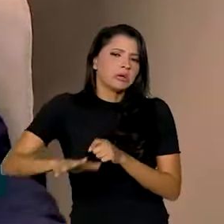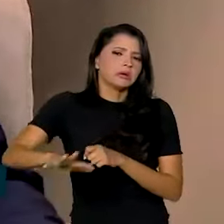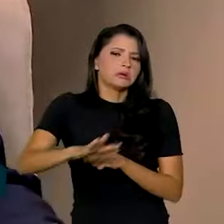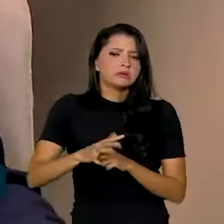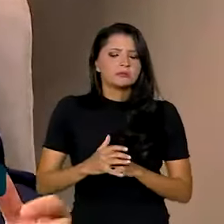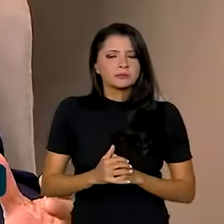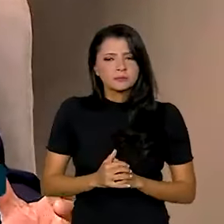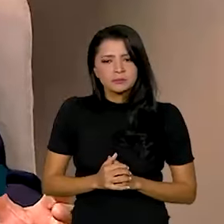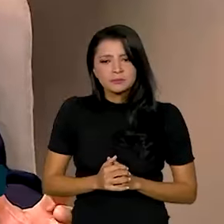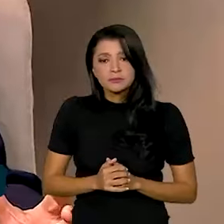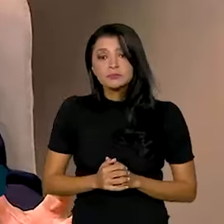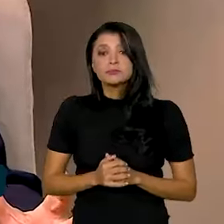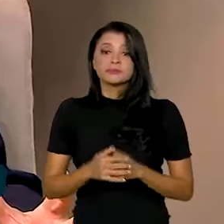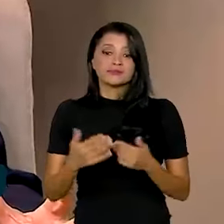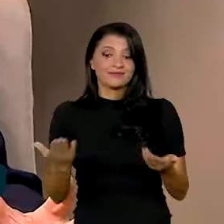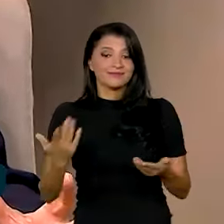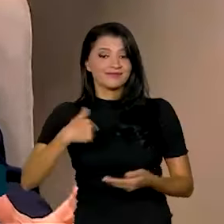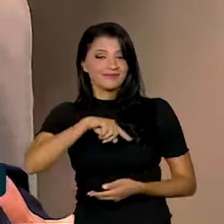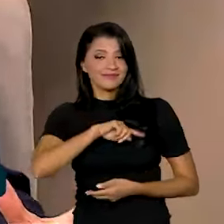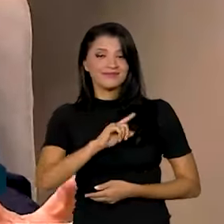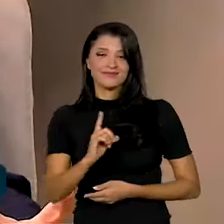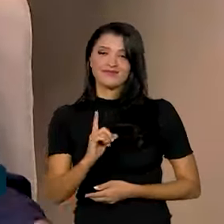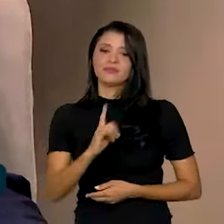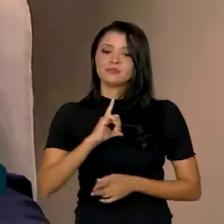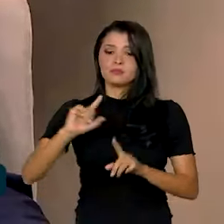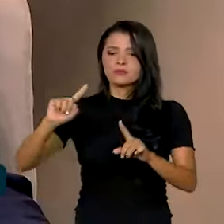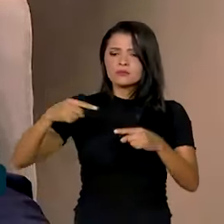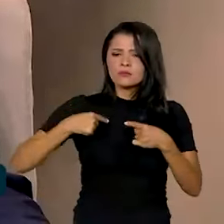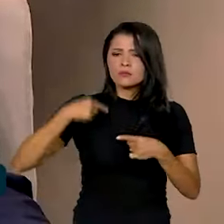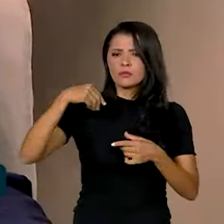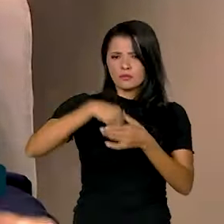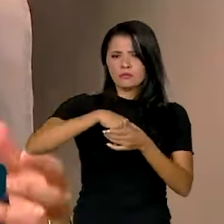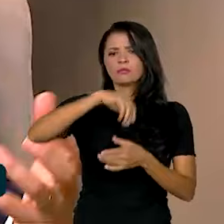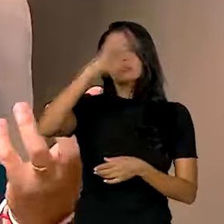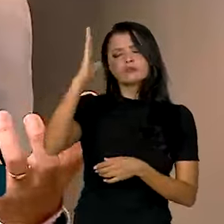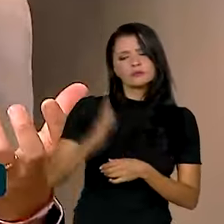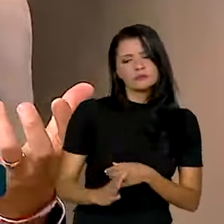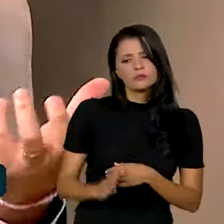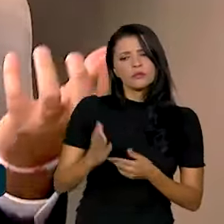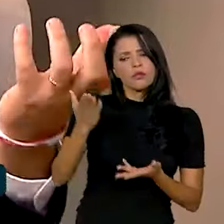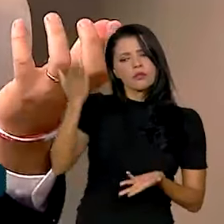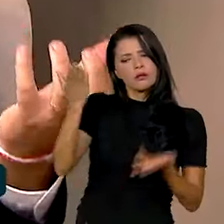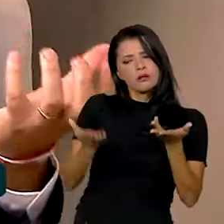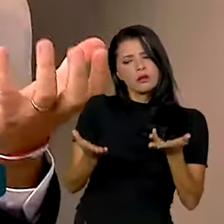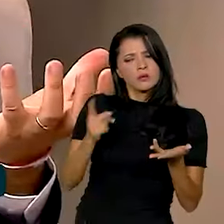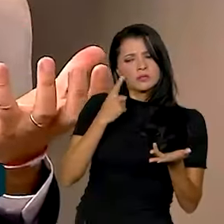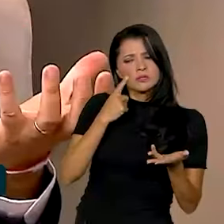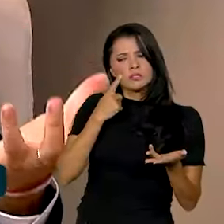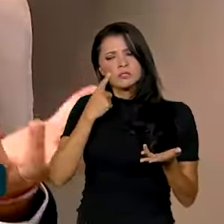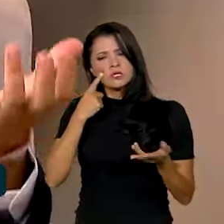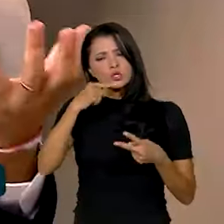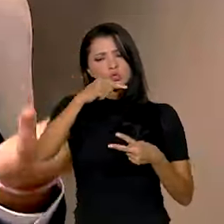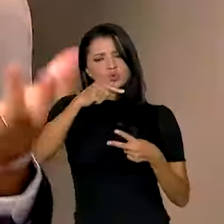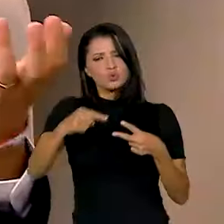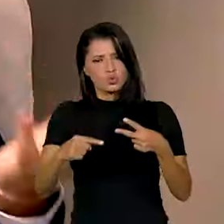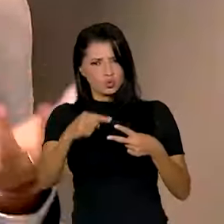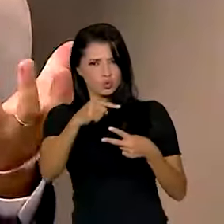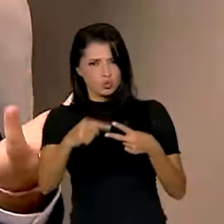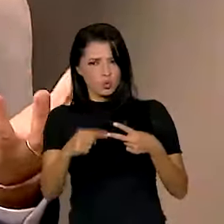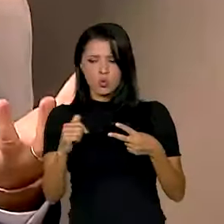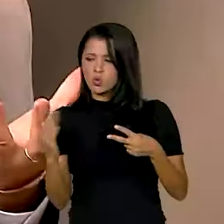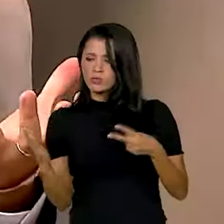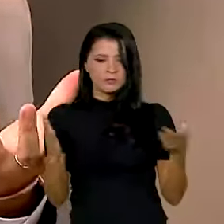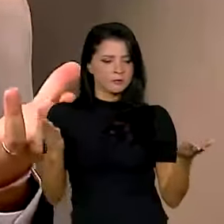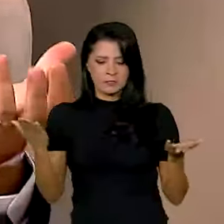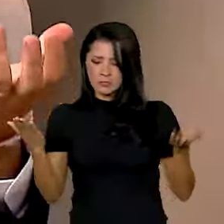Bom, nós temos um desafio no Brasil de equilibrar dois lados